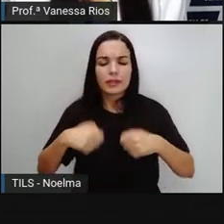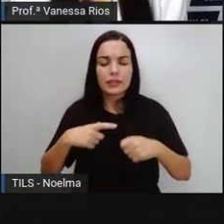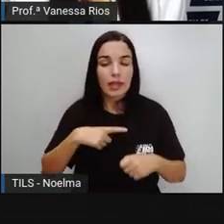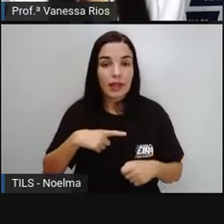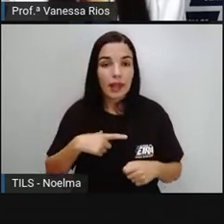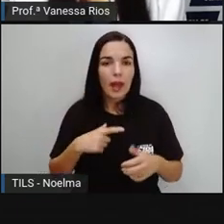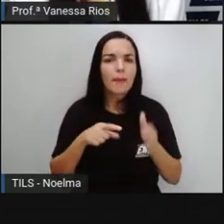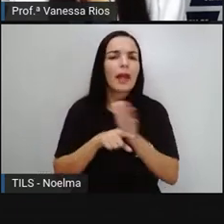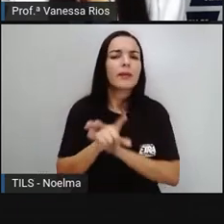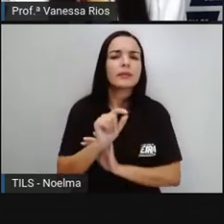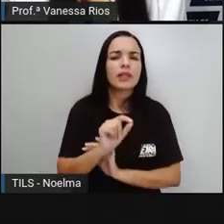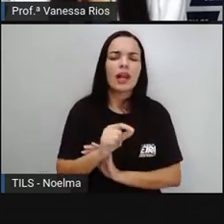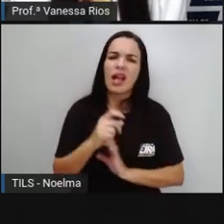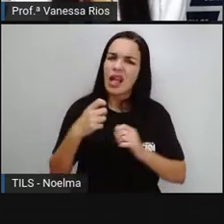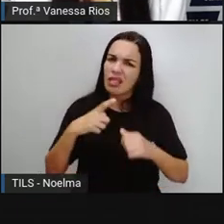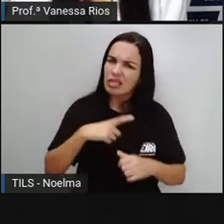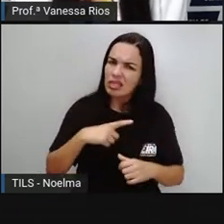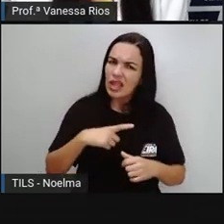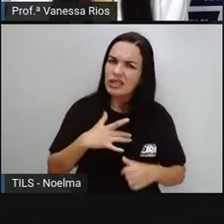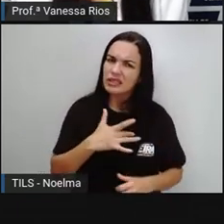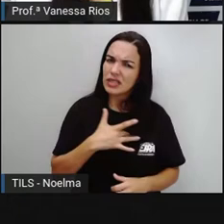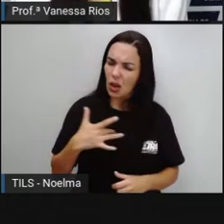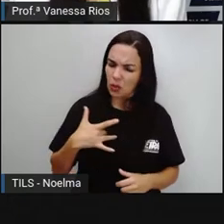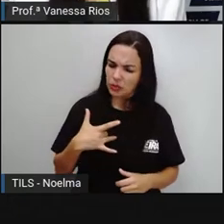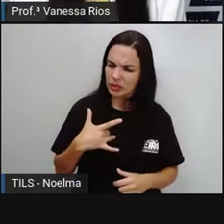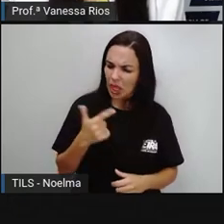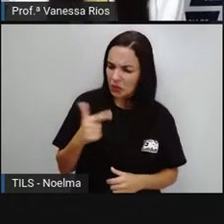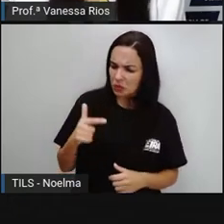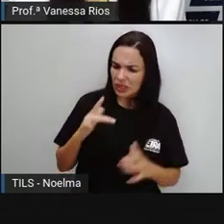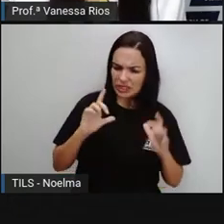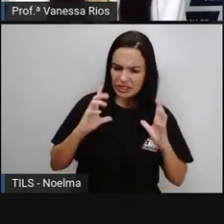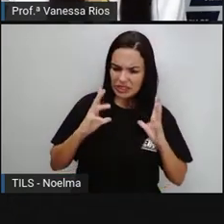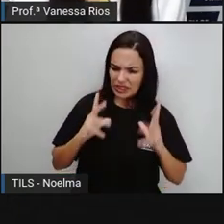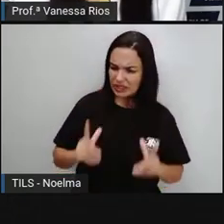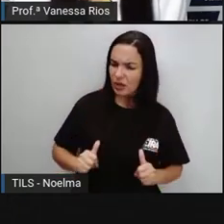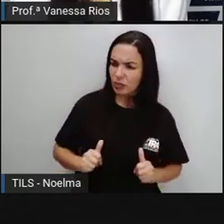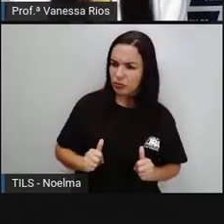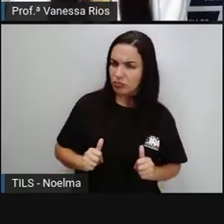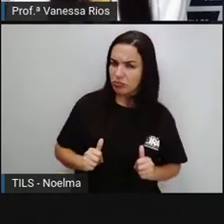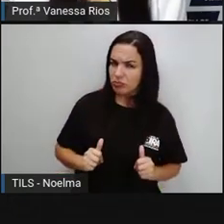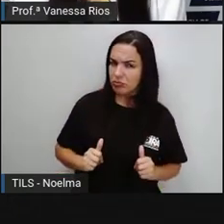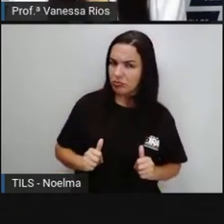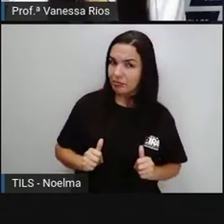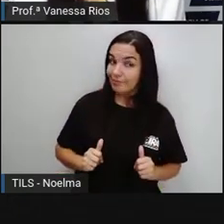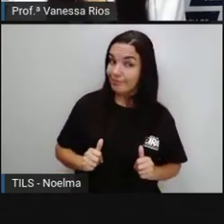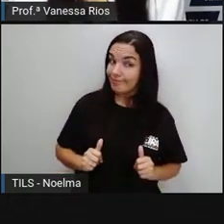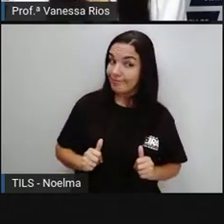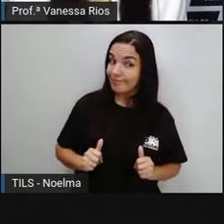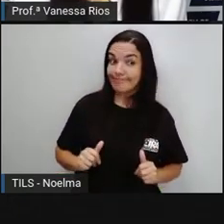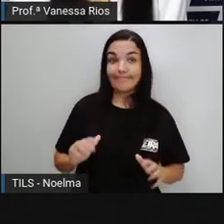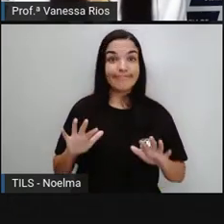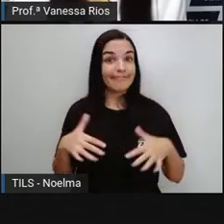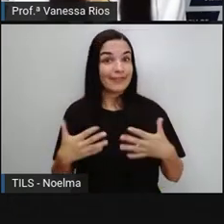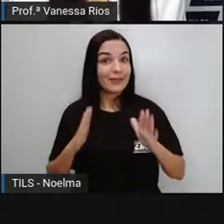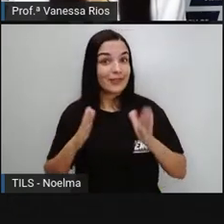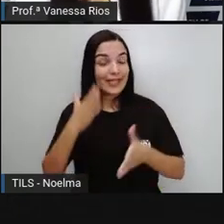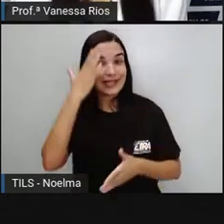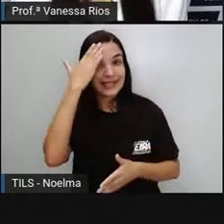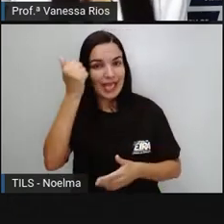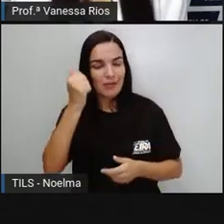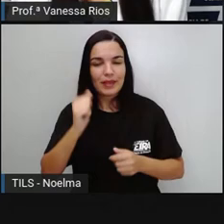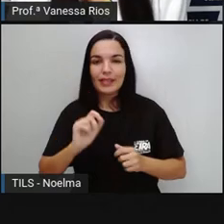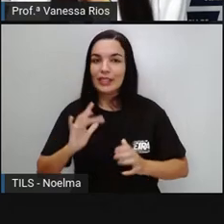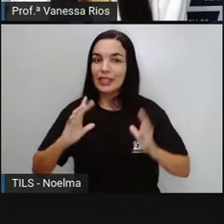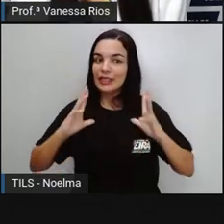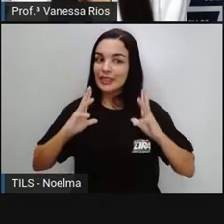isso que a Pró colocou Essa pergunta Existe saúde Sem higiene A gente já sabe Que saúde E higiene